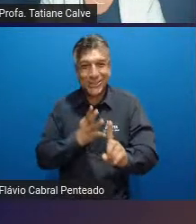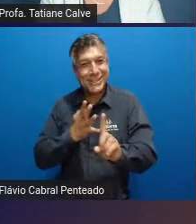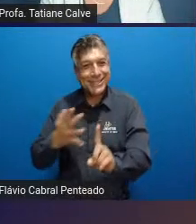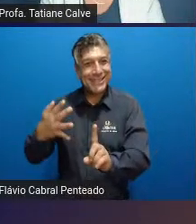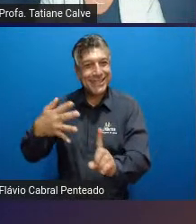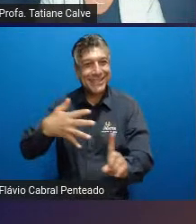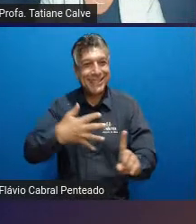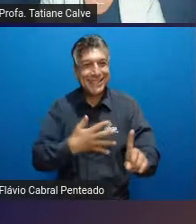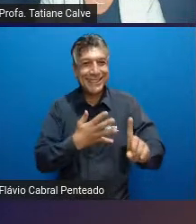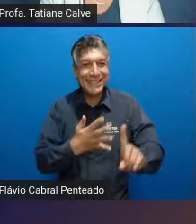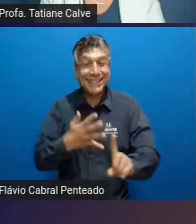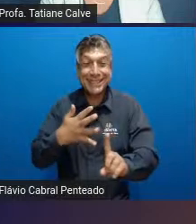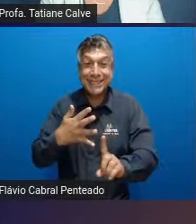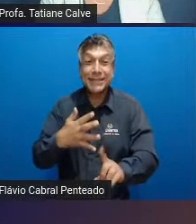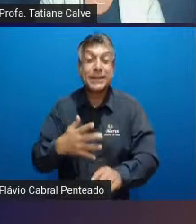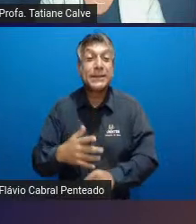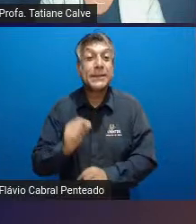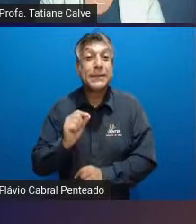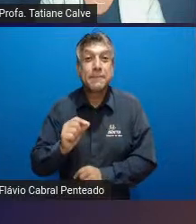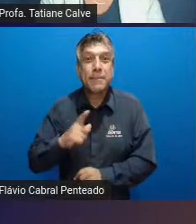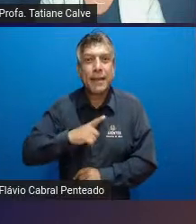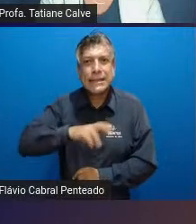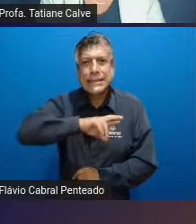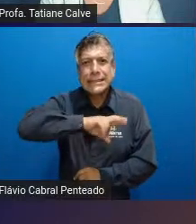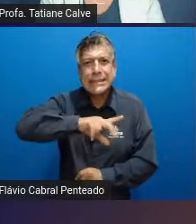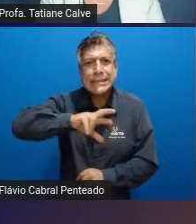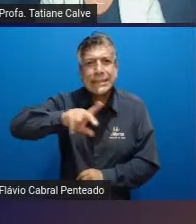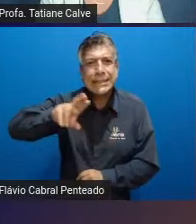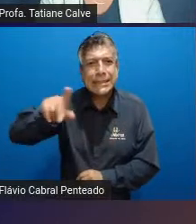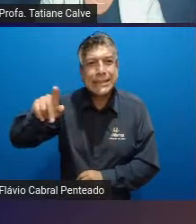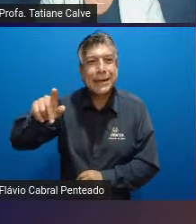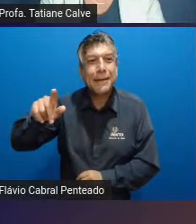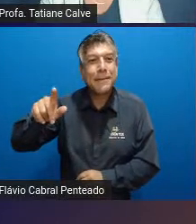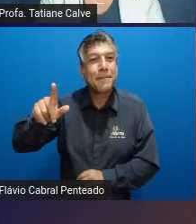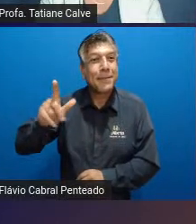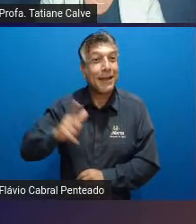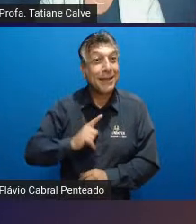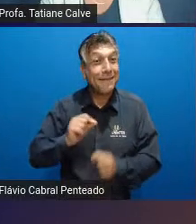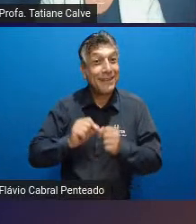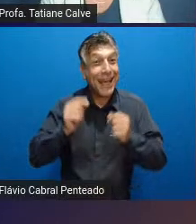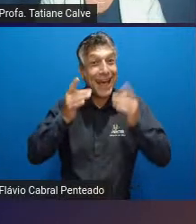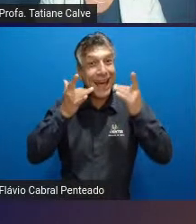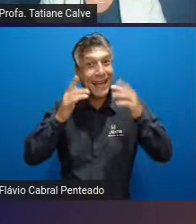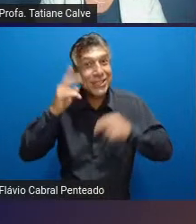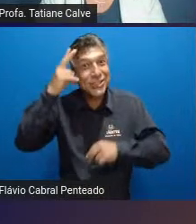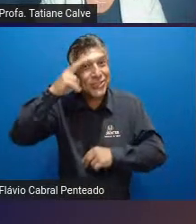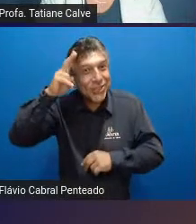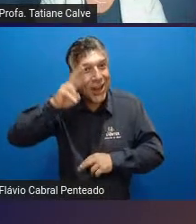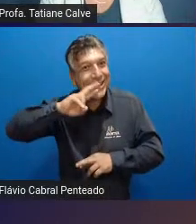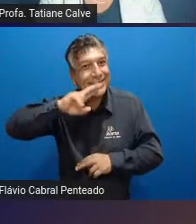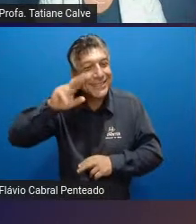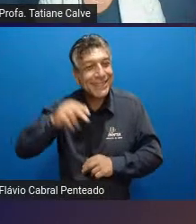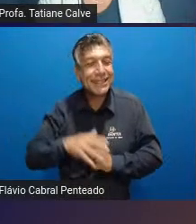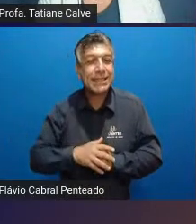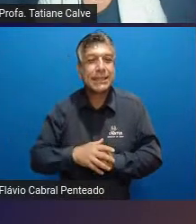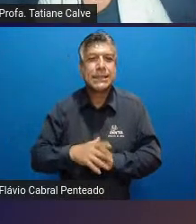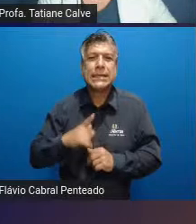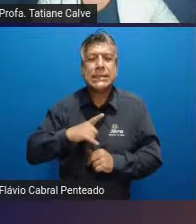levar personagens diferenciados para dentro das aulas de balé clássico não só a